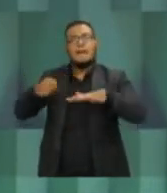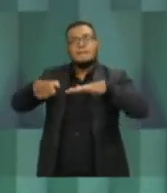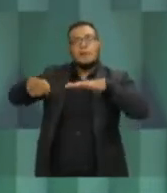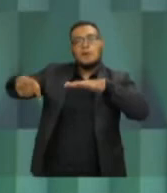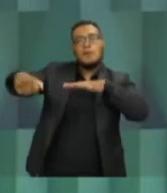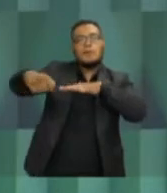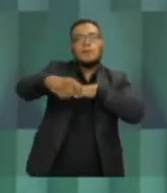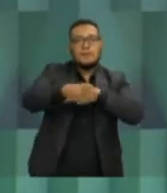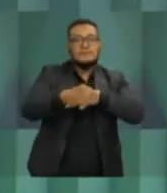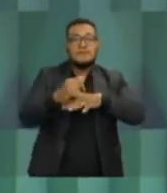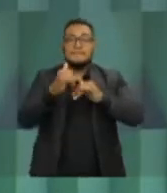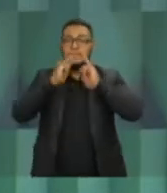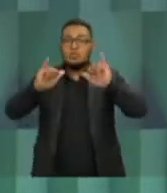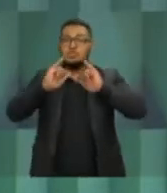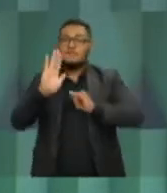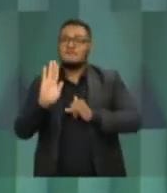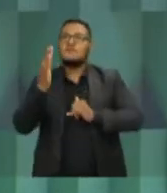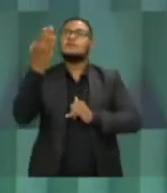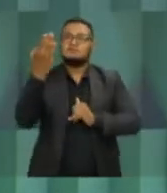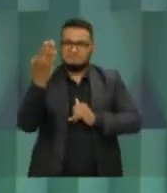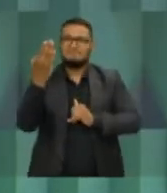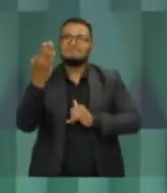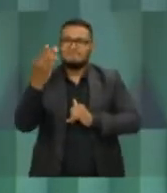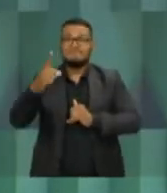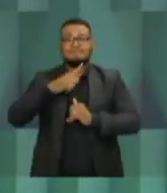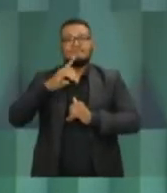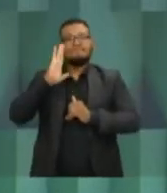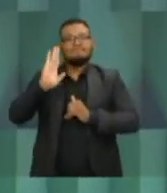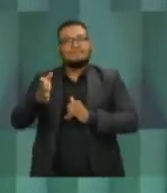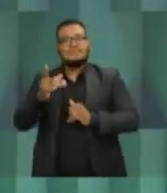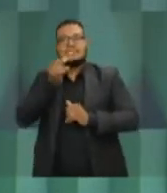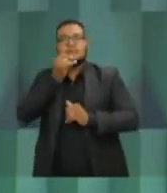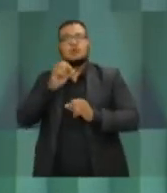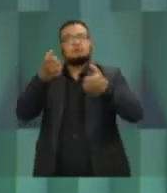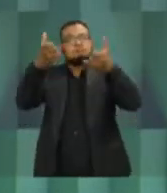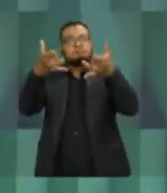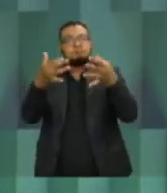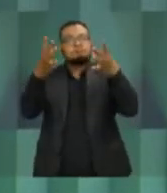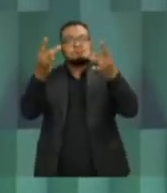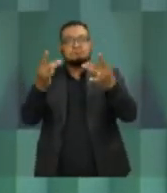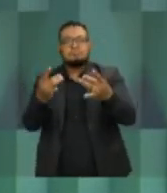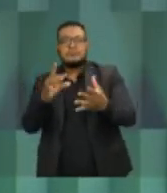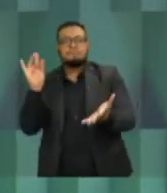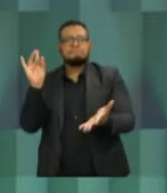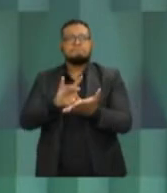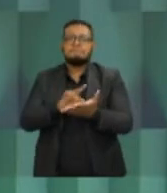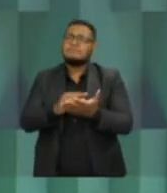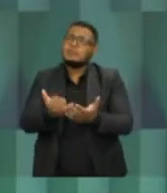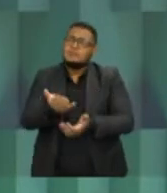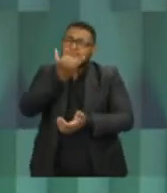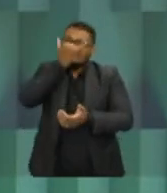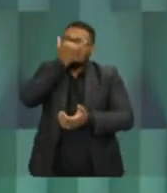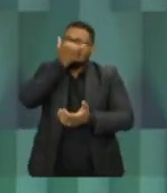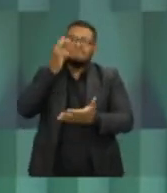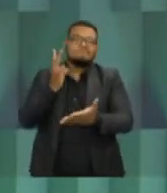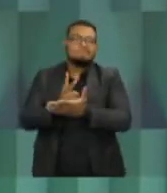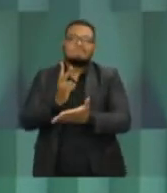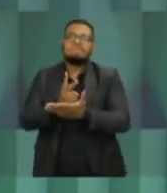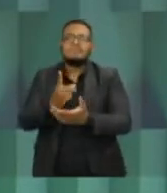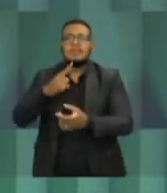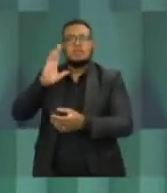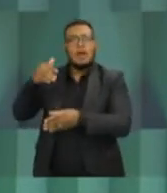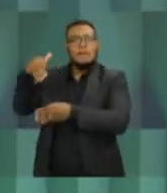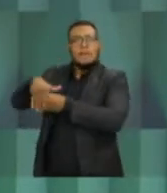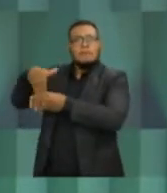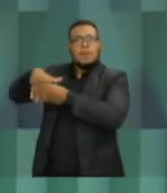17 inserções em função de mentiras divulgadas de forma permanente. Lamentavelmente, eu já discutei muitas eleições, mas